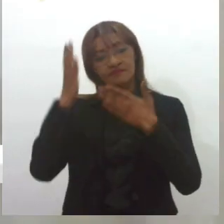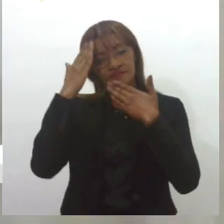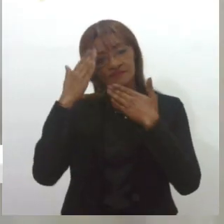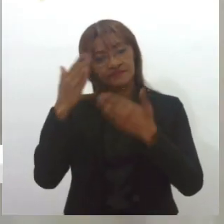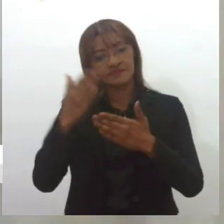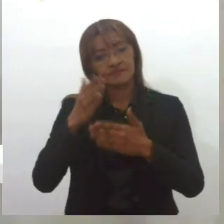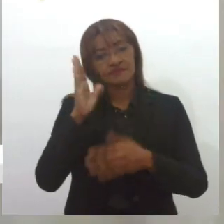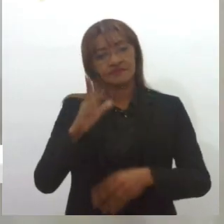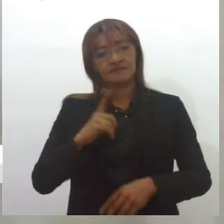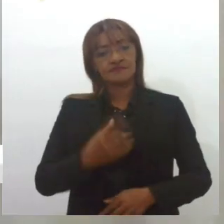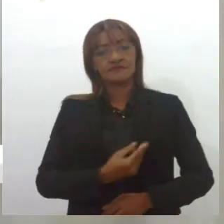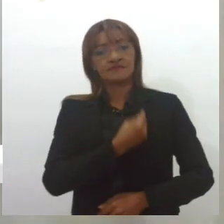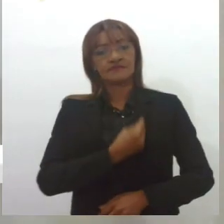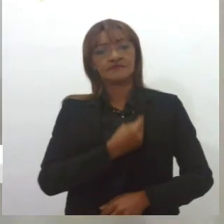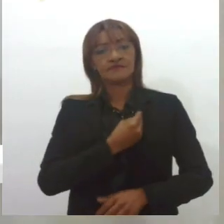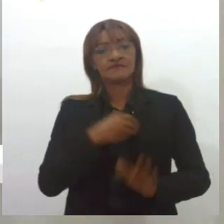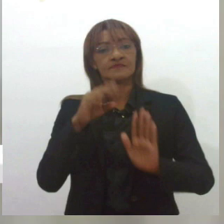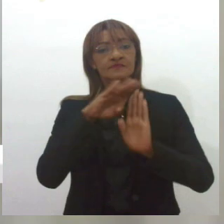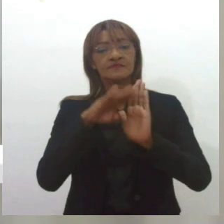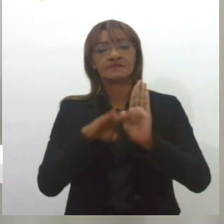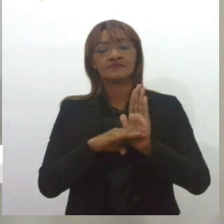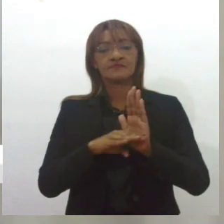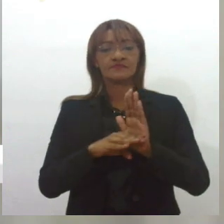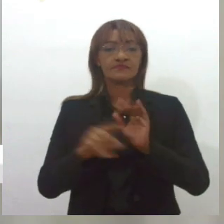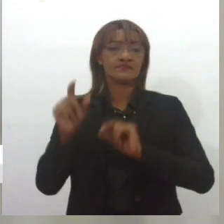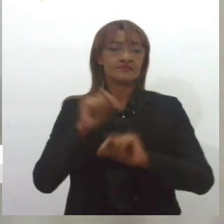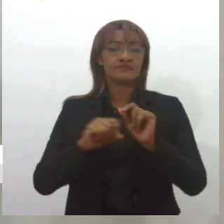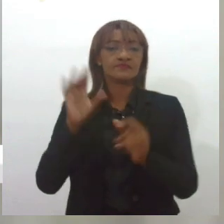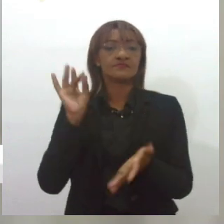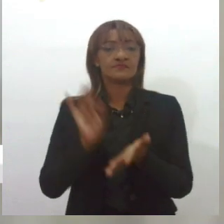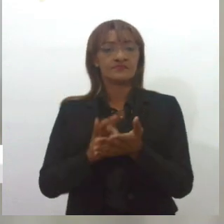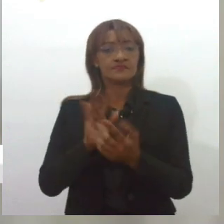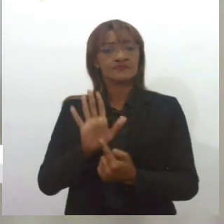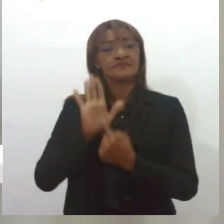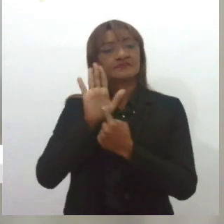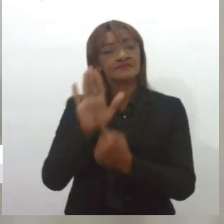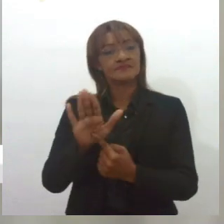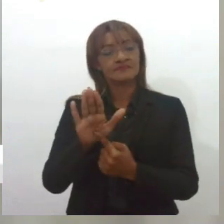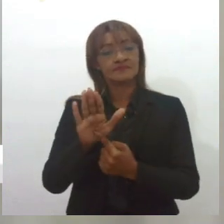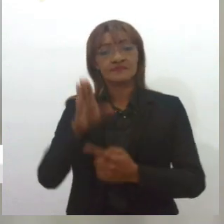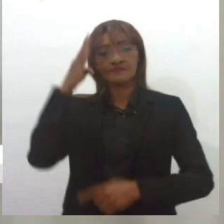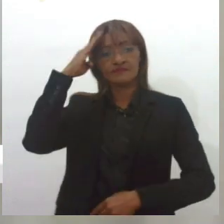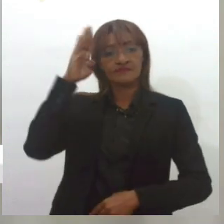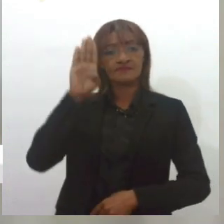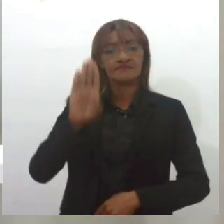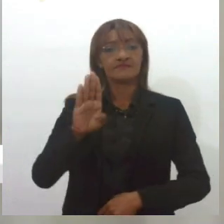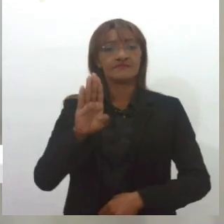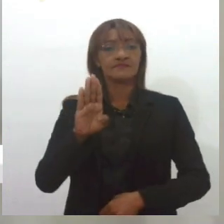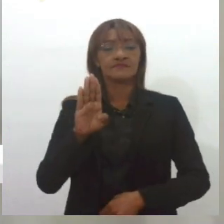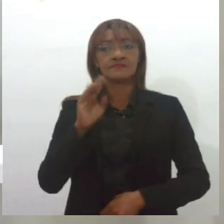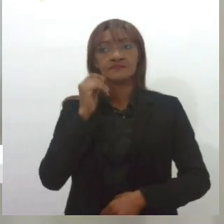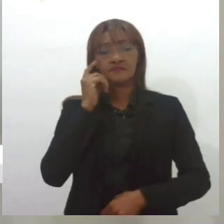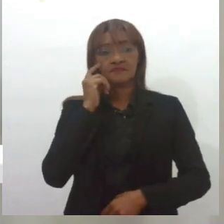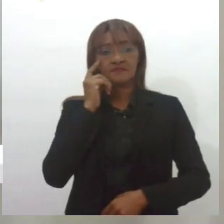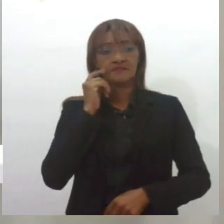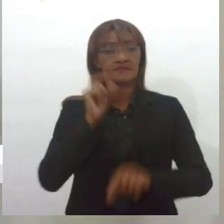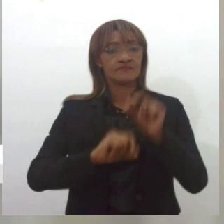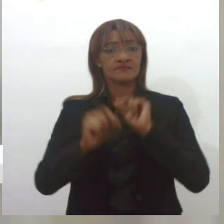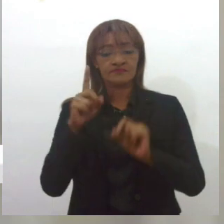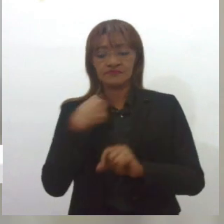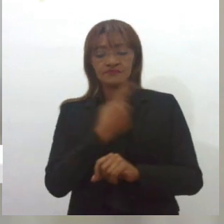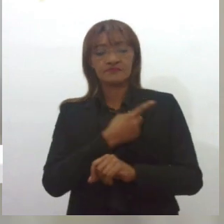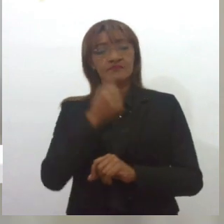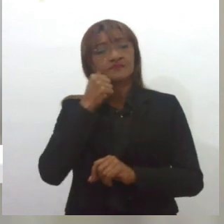estar participando de um programa que visa realmente mostrar, principalmente no caso das nós mulheres,